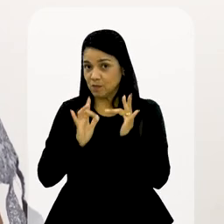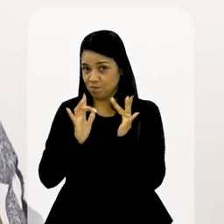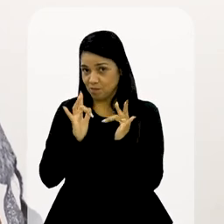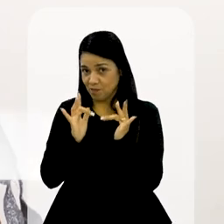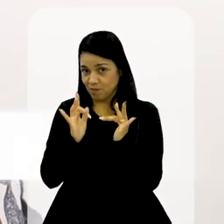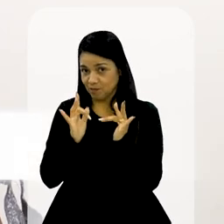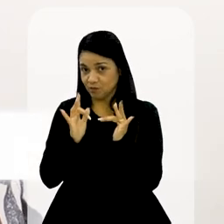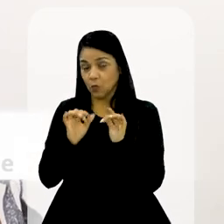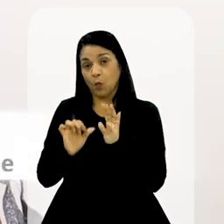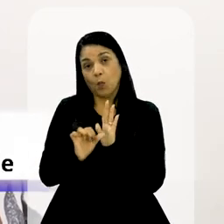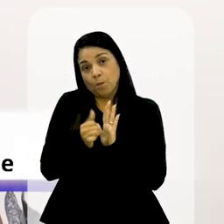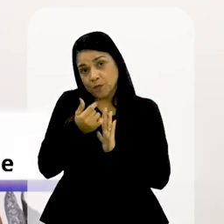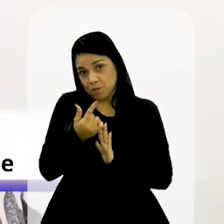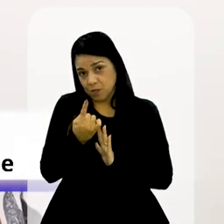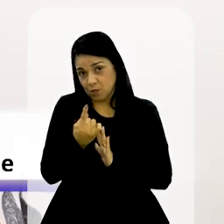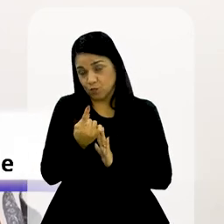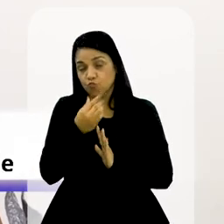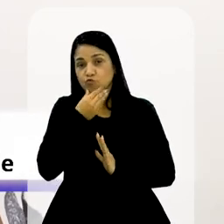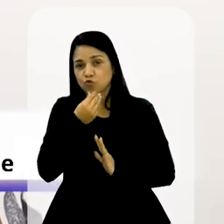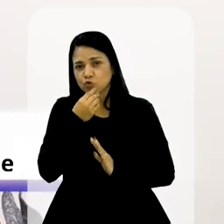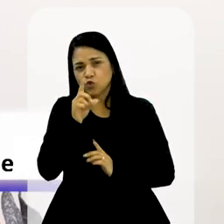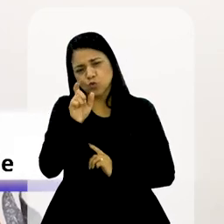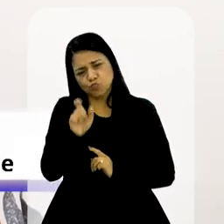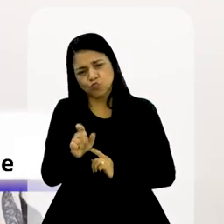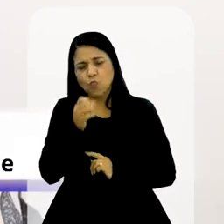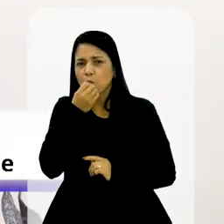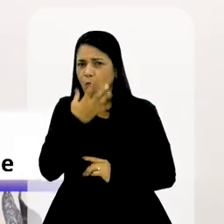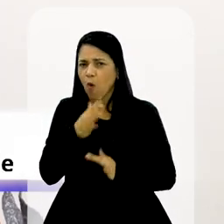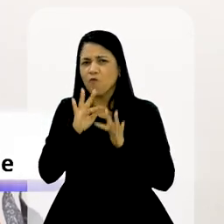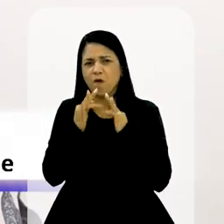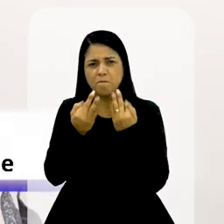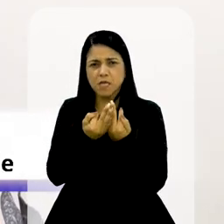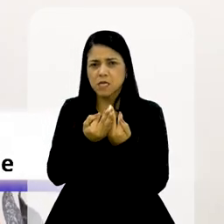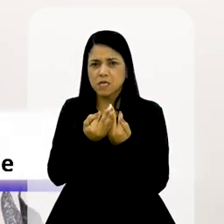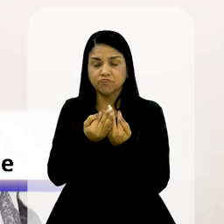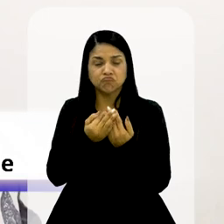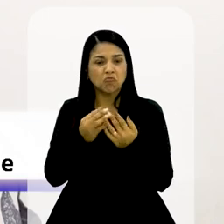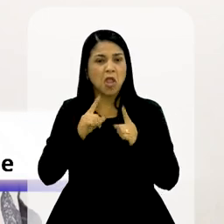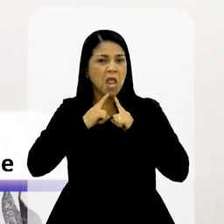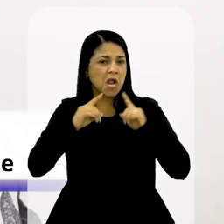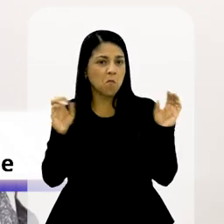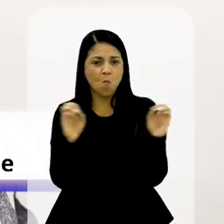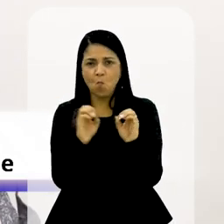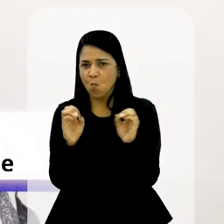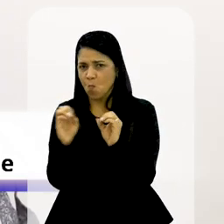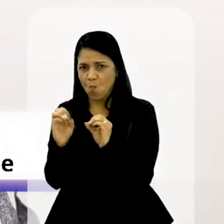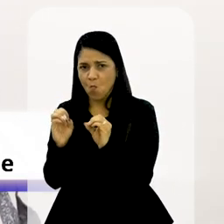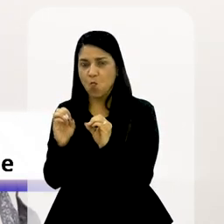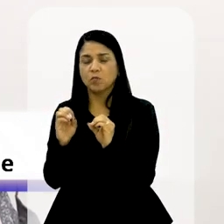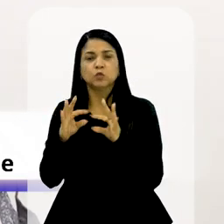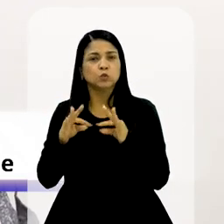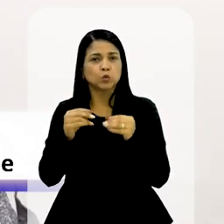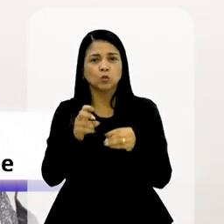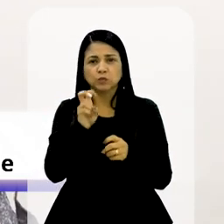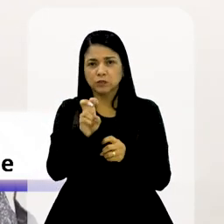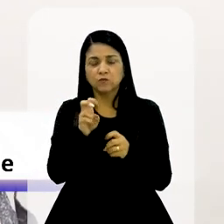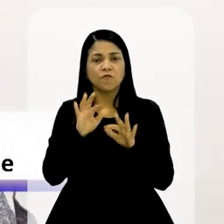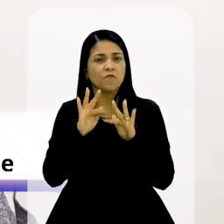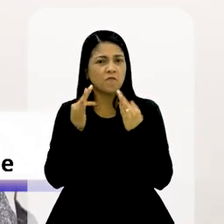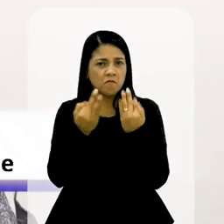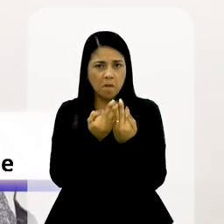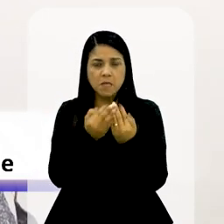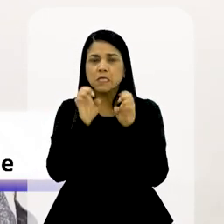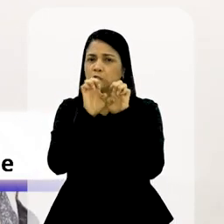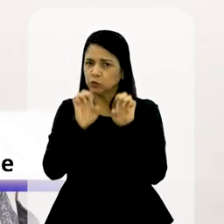namorados. Teve o primeiro, que era um menino bom, de família. Eu não posso reclamar nenhum deles. Todos eles tinham